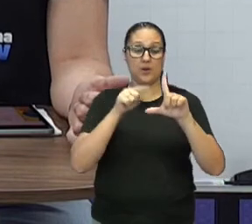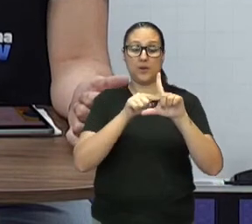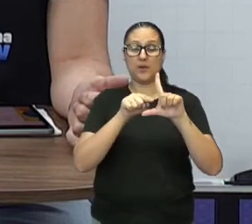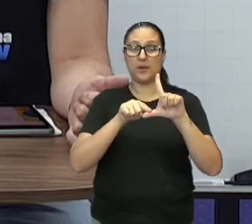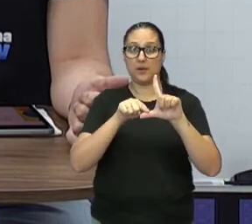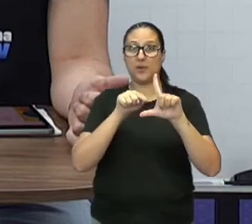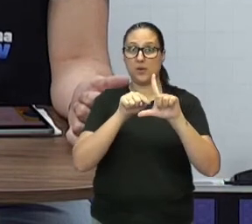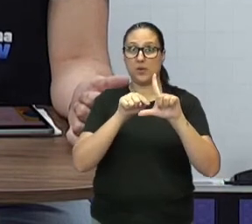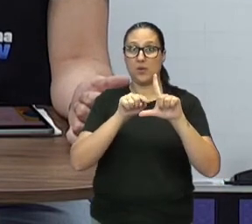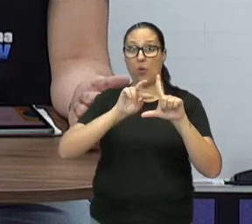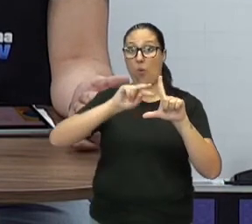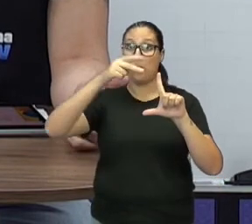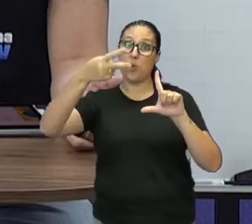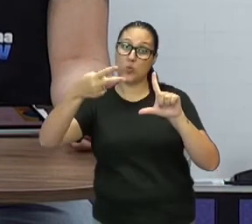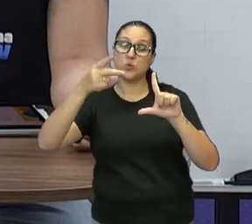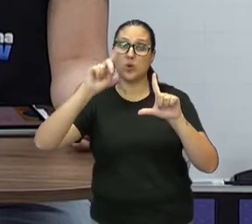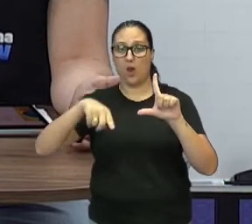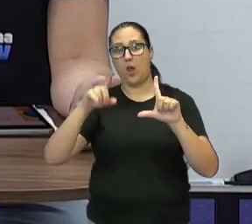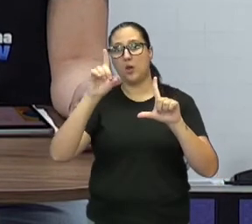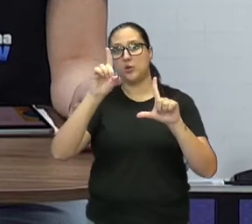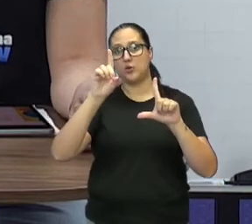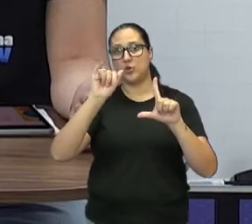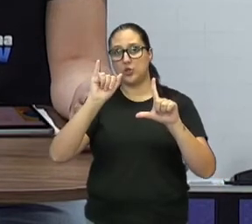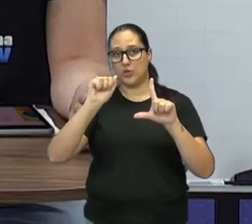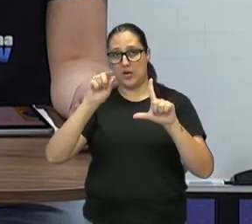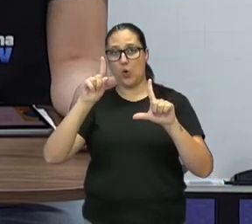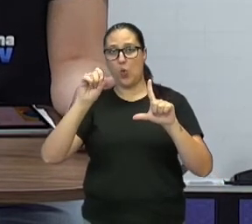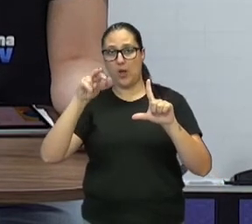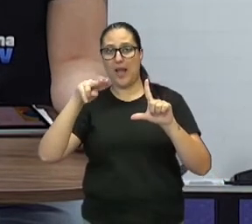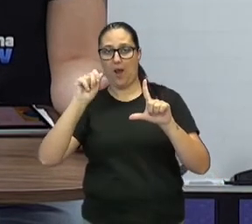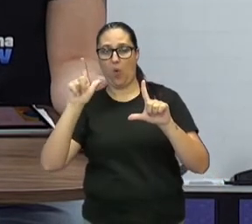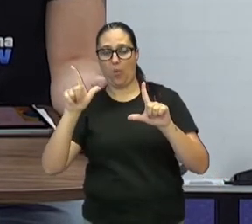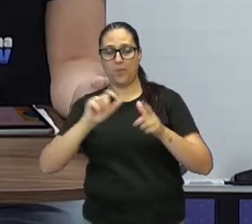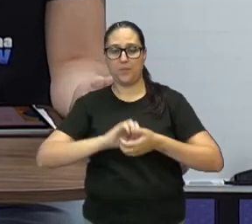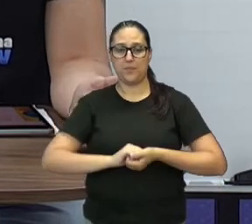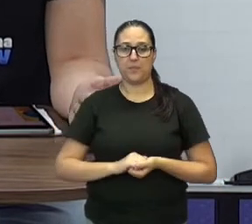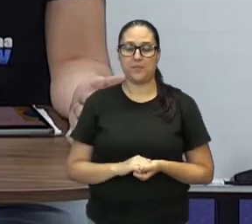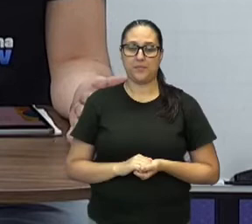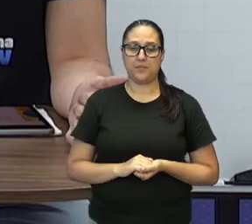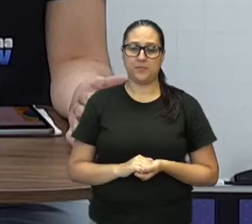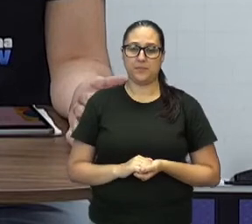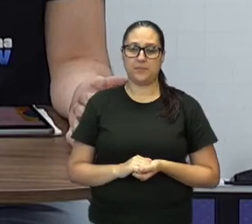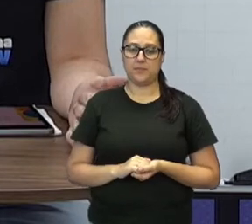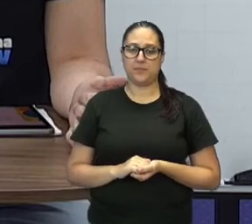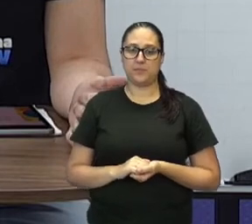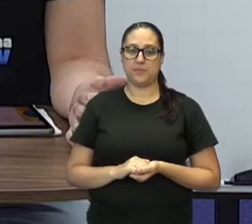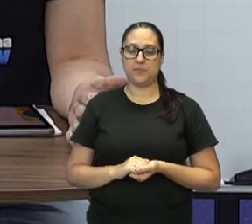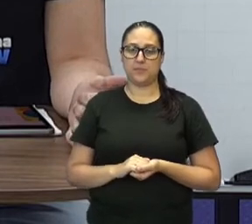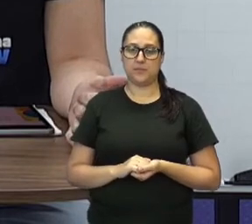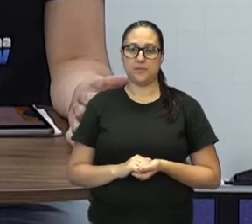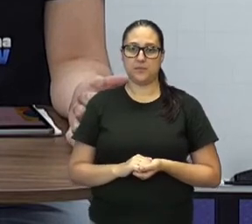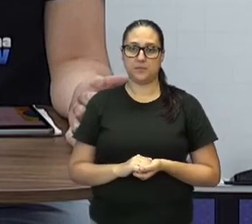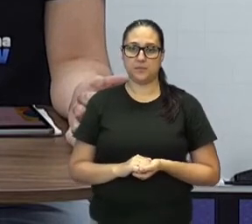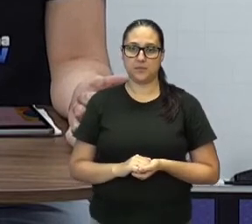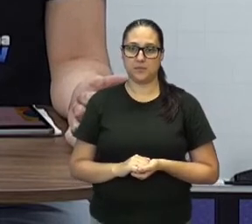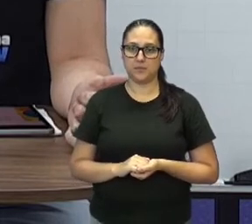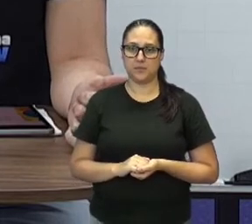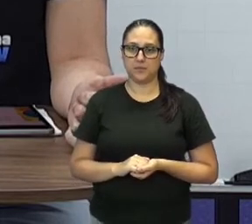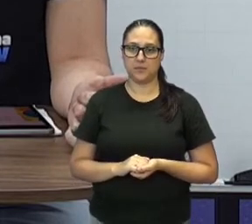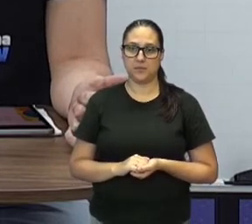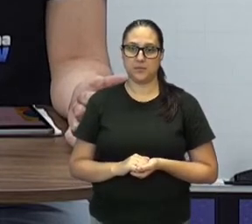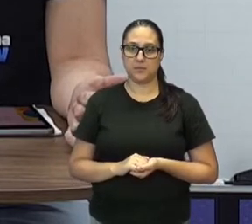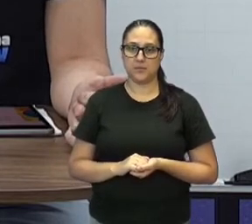Tá vendo ali, ó? Lembra que eu falei que ele aponta... Deixa o professor Cássio aqui, vou até mudar a cor aqui, ó, para vocês, ó.